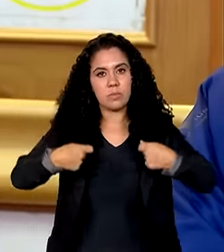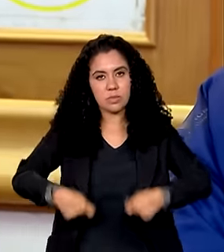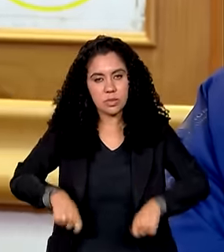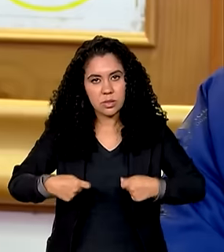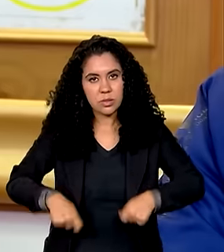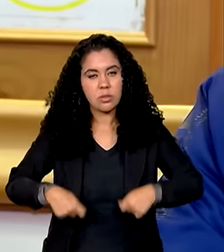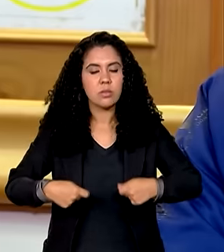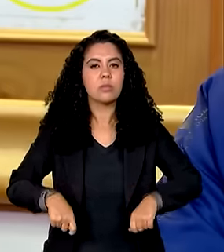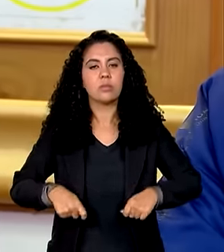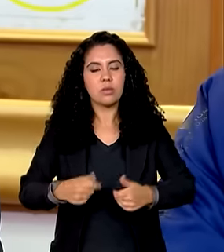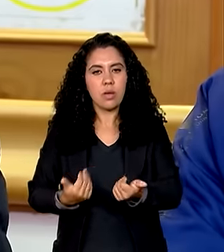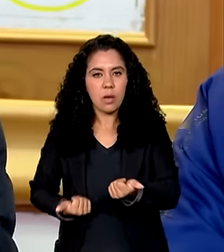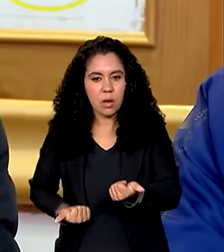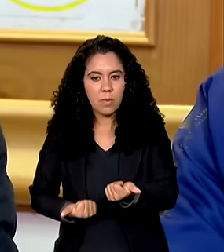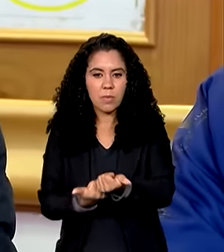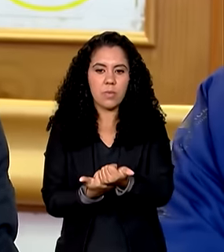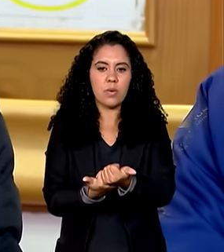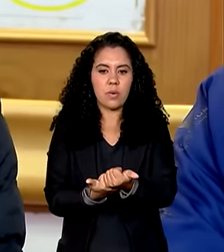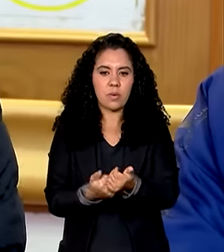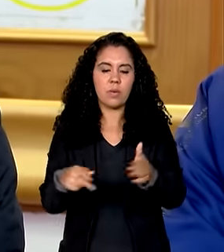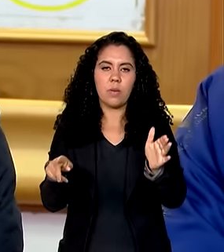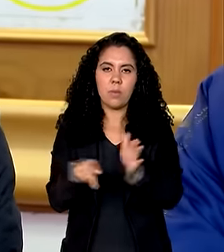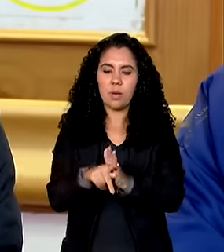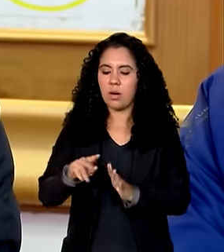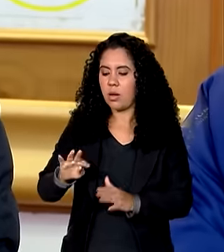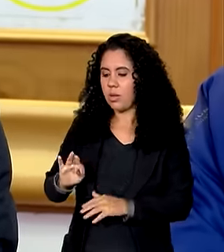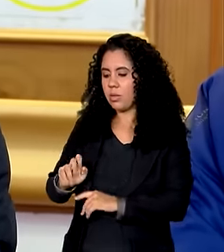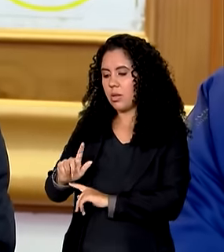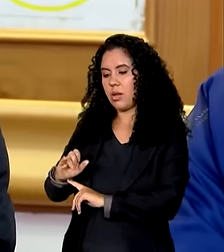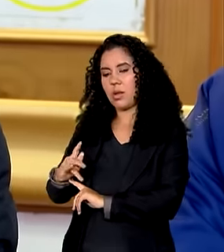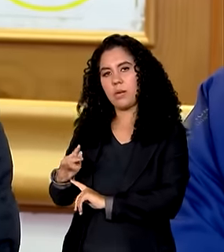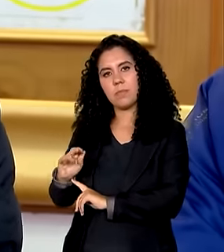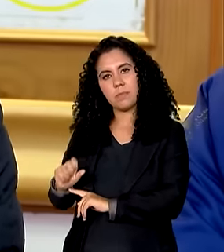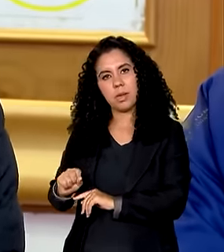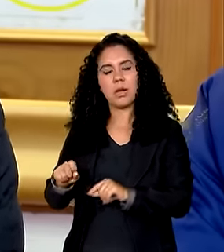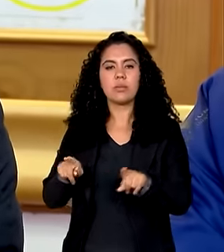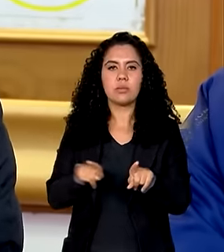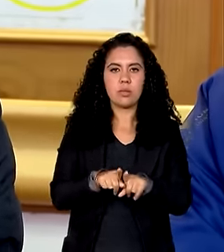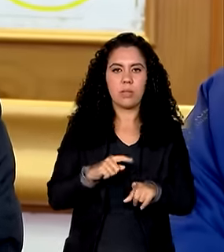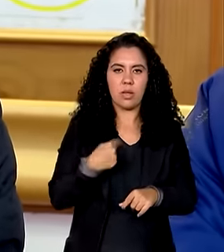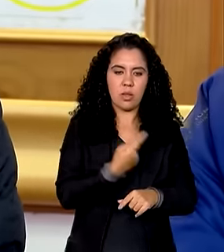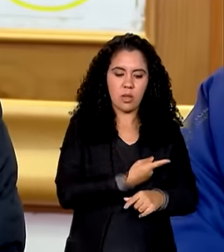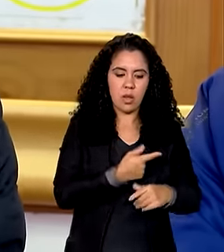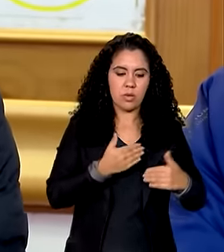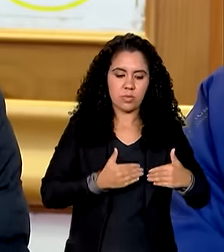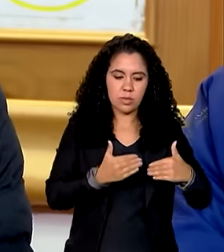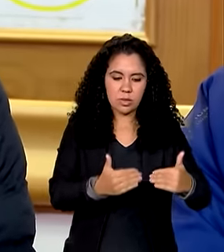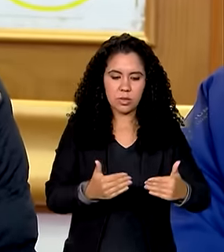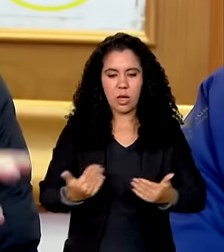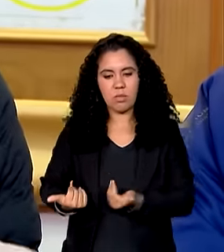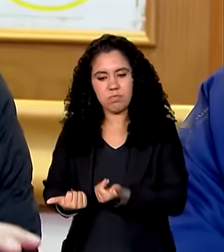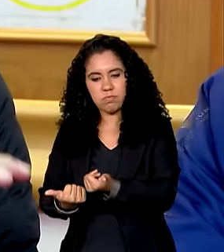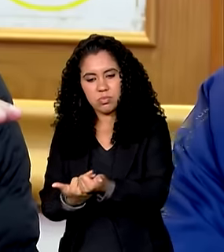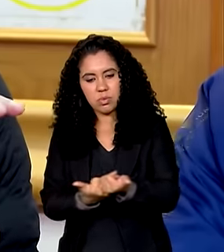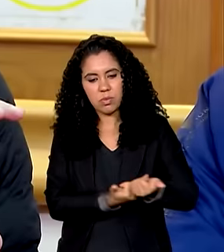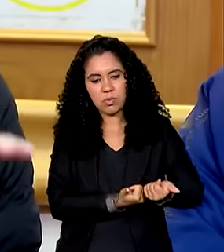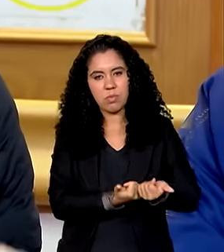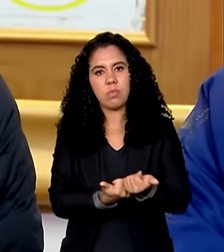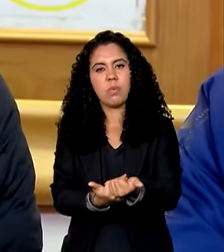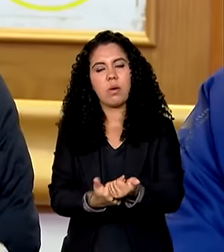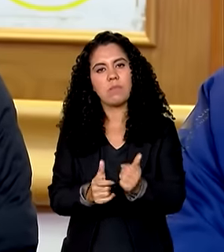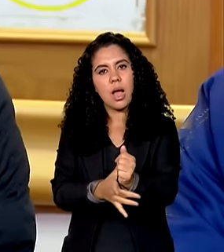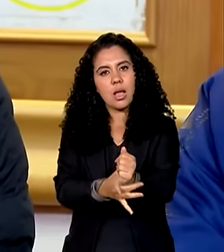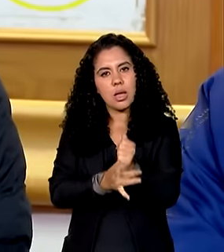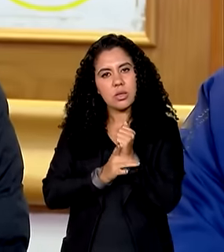suporte da Telebrás do Ministério nós vamos estar disponibilizando antenas para garantir essa comunicação